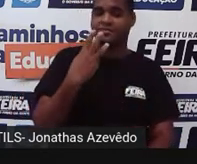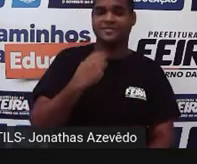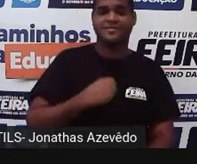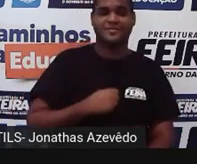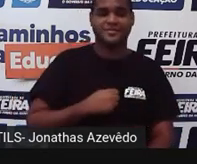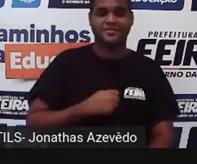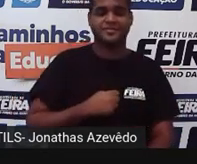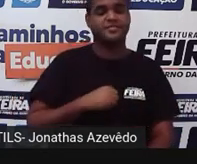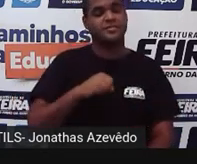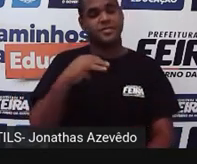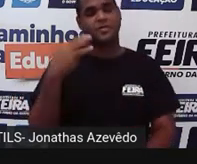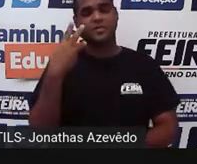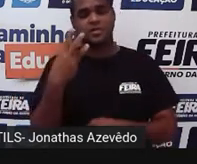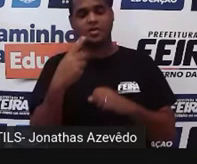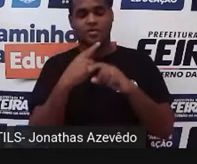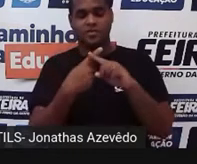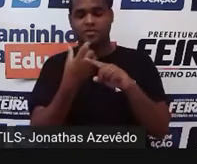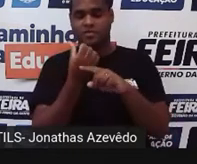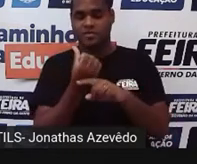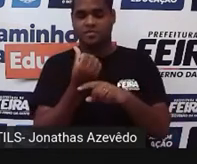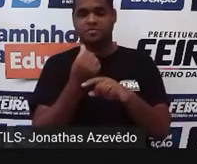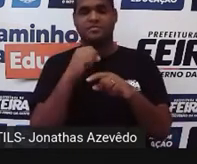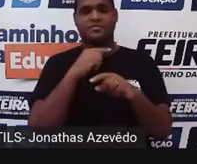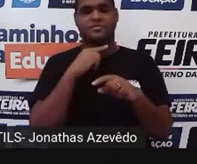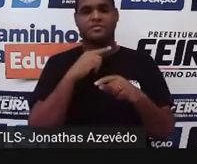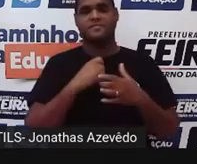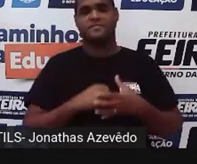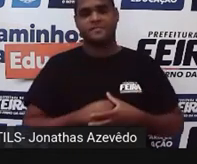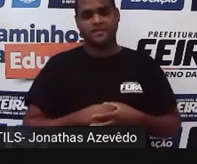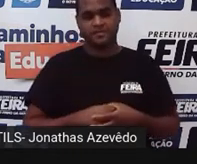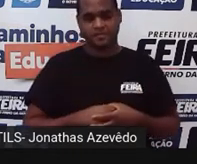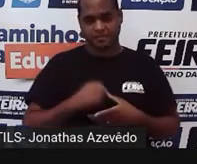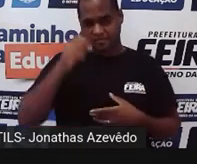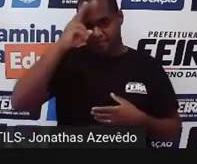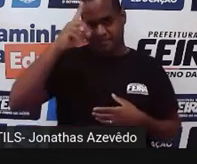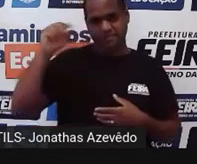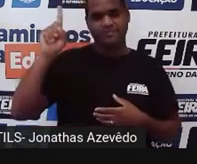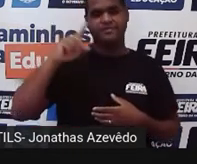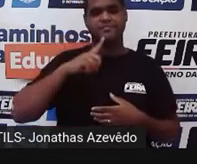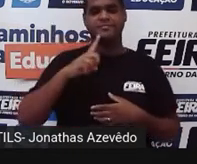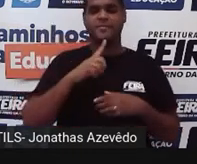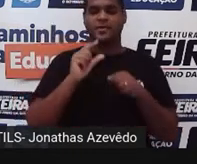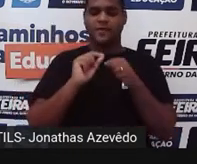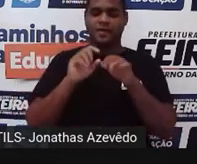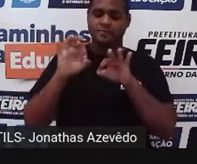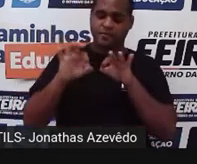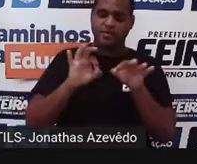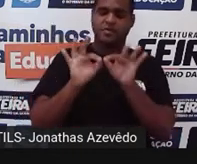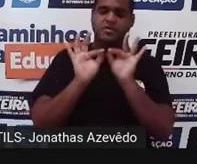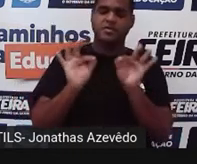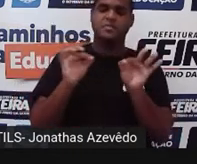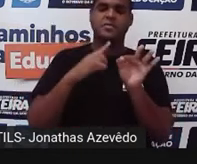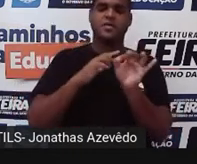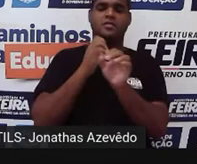então fica 3 vezes 6 lembra que eu falei que na simples o peso é 1